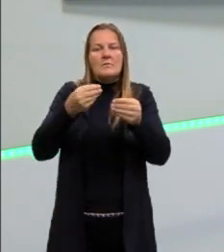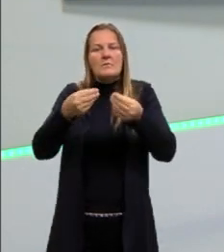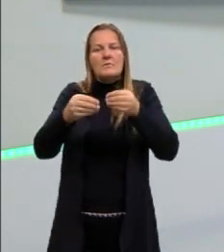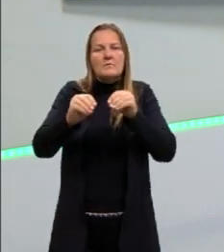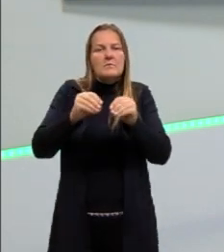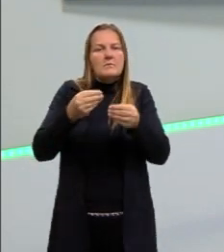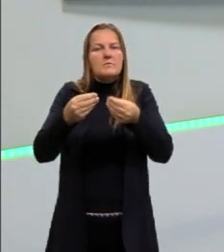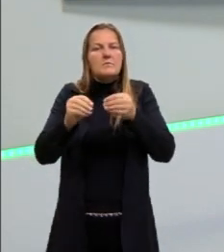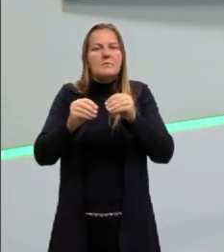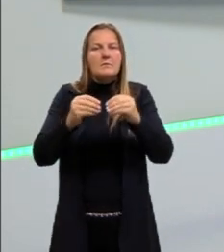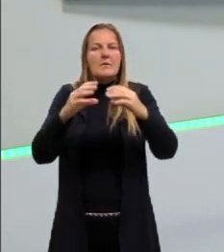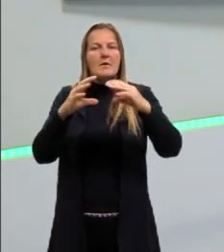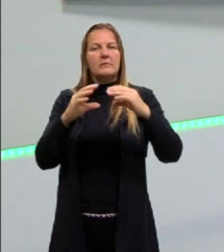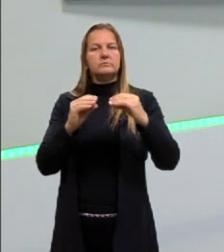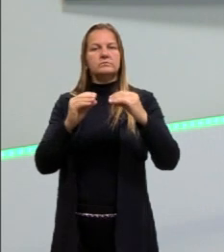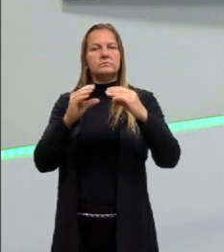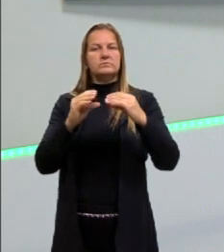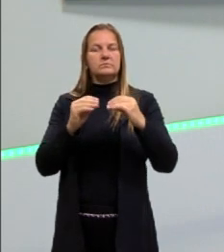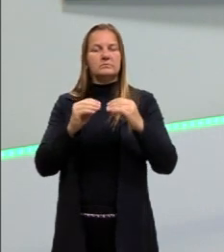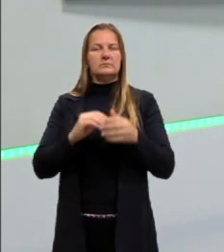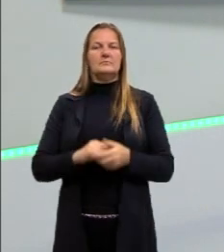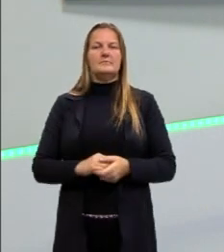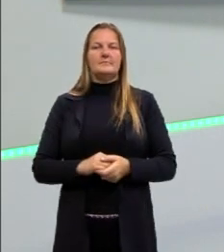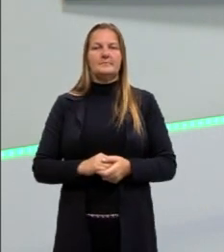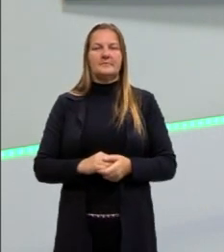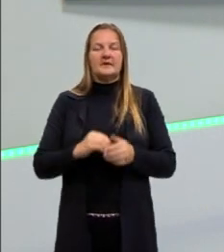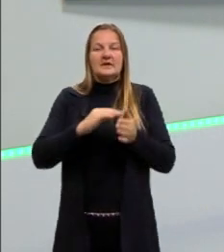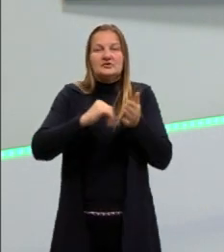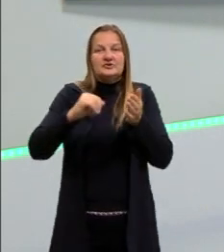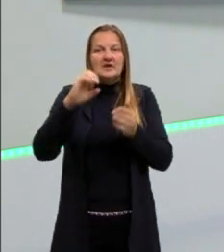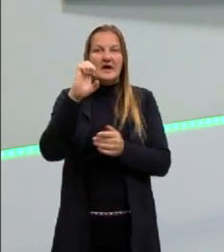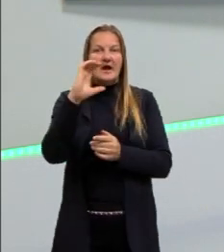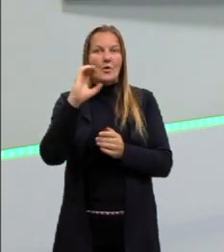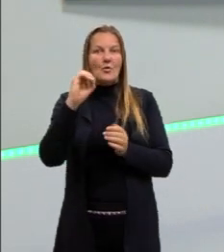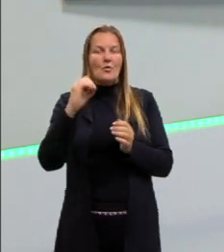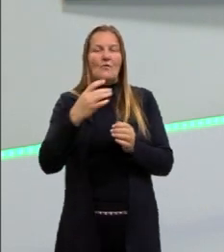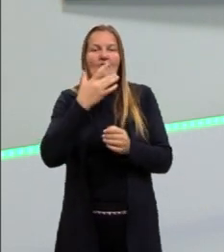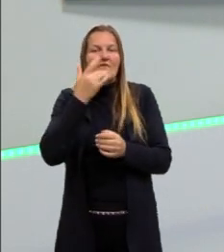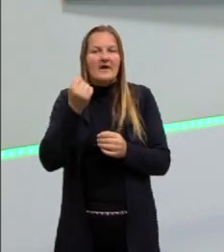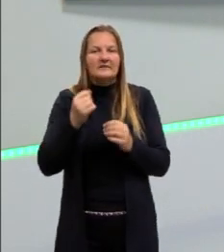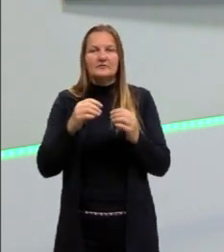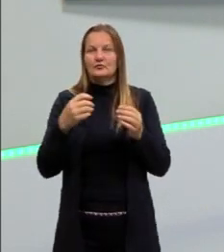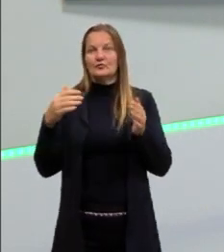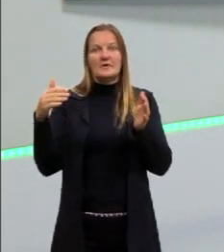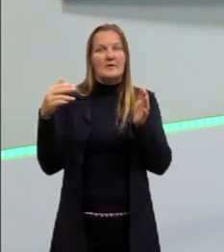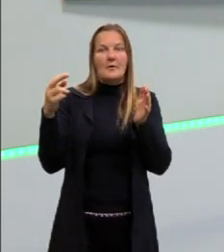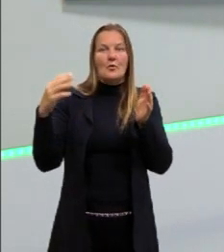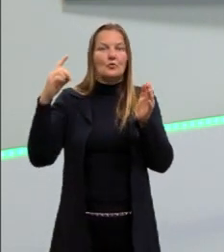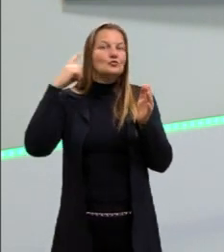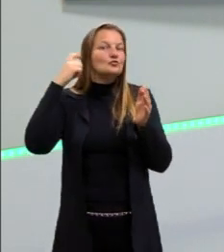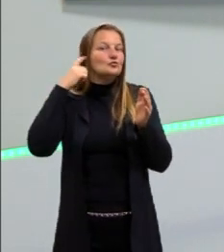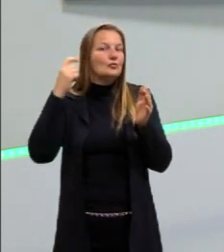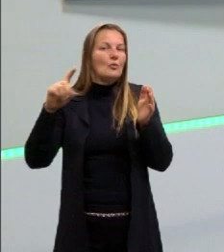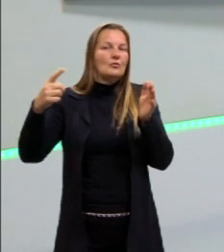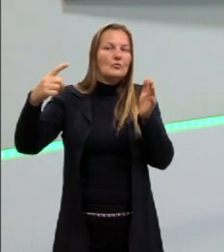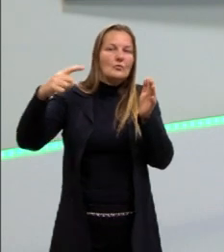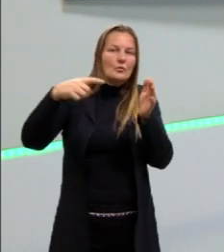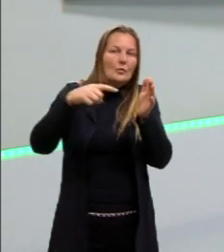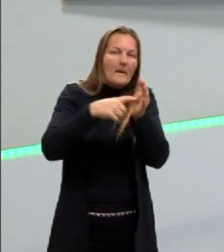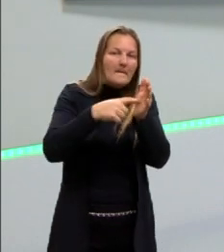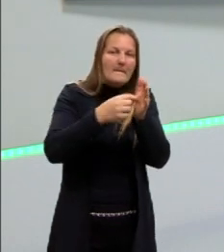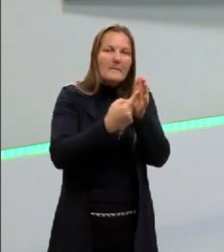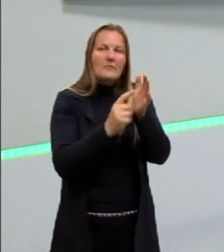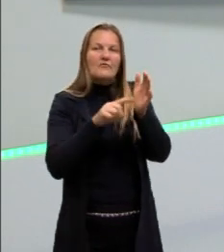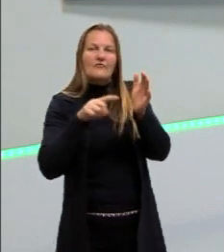tirar esse eco muito mais facilmente do que a caixa do ovo.